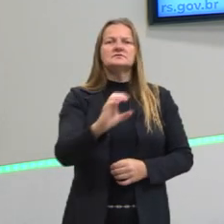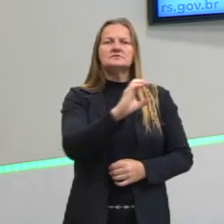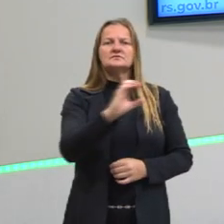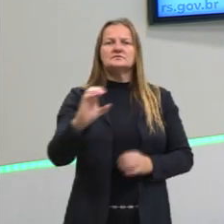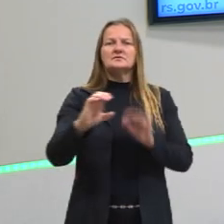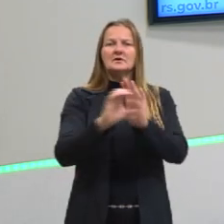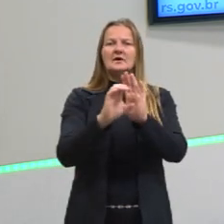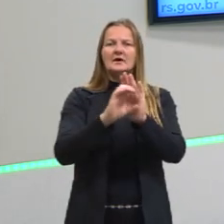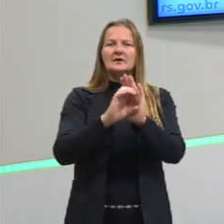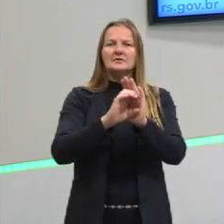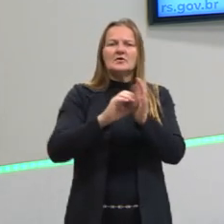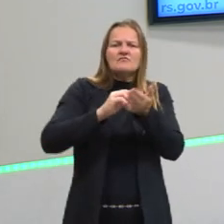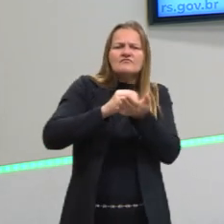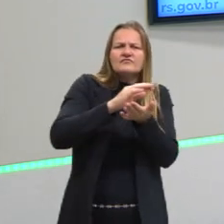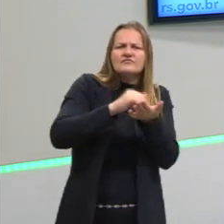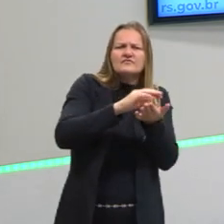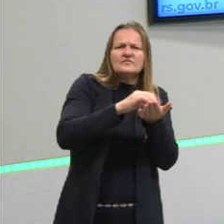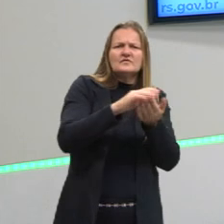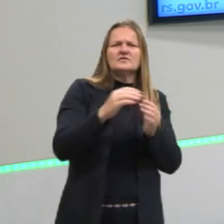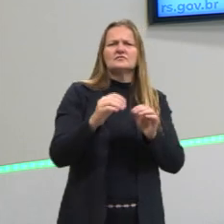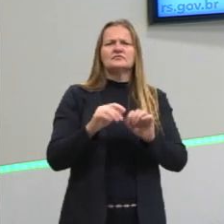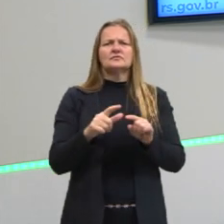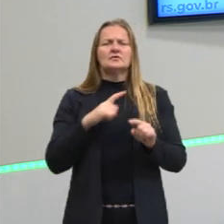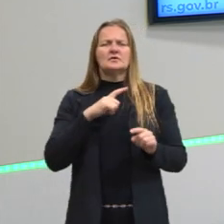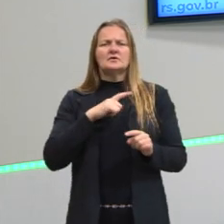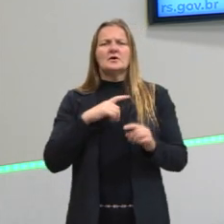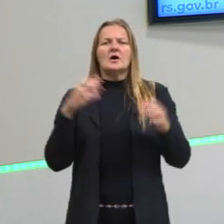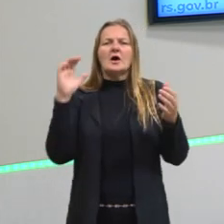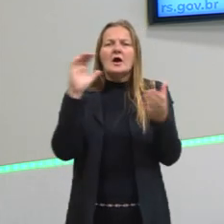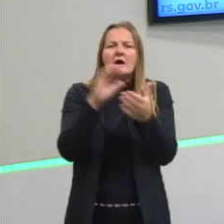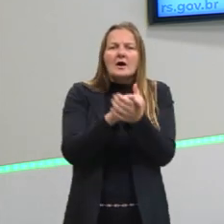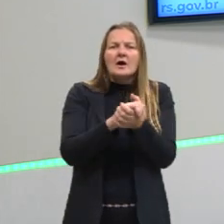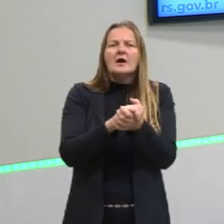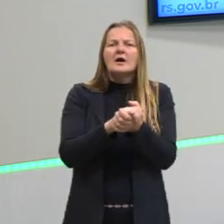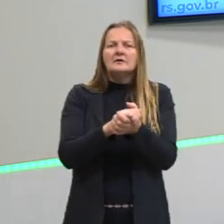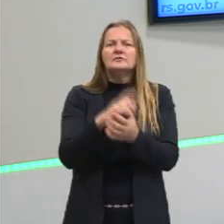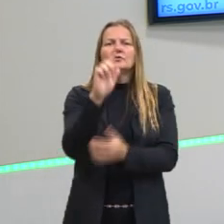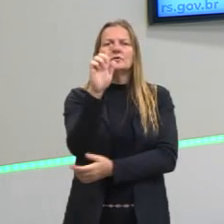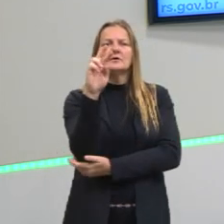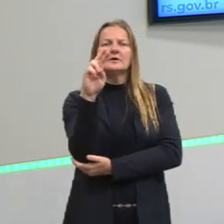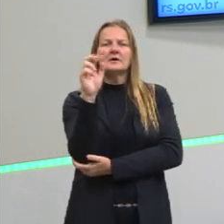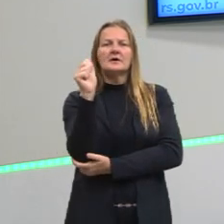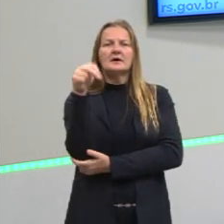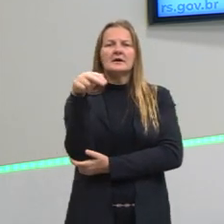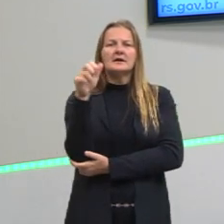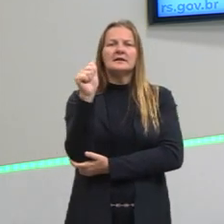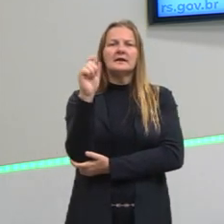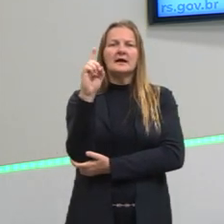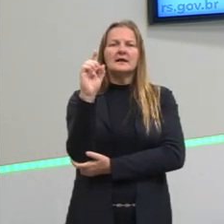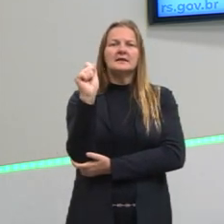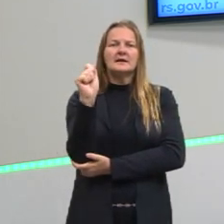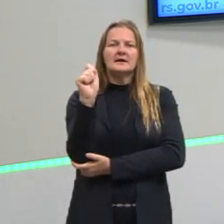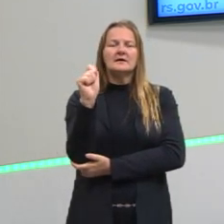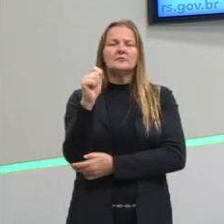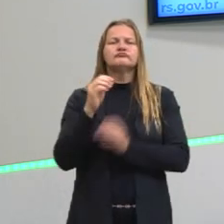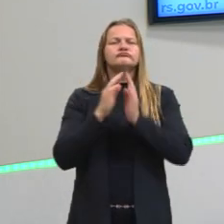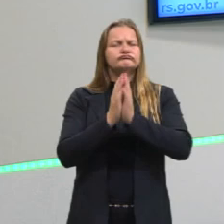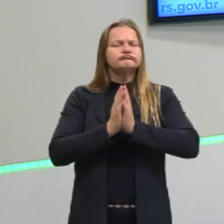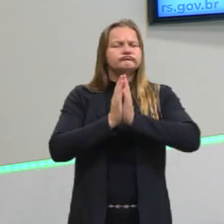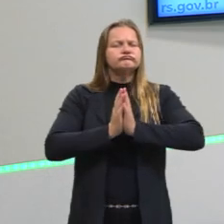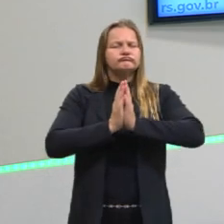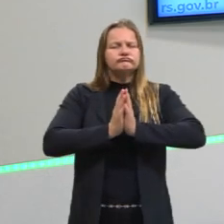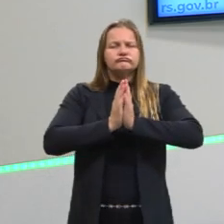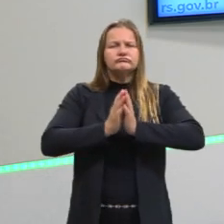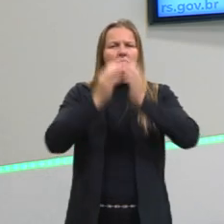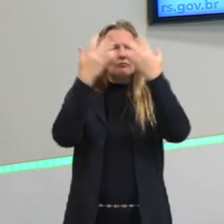terminam de expulsar os mouros de Granada, se casam e lá em Granada tem uma igreja que celebra essa unificação,